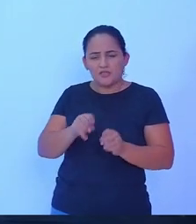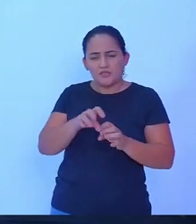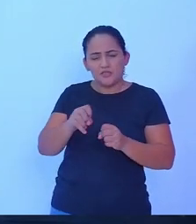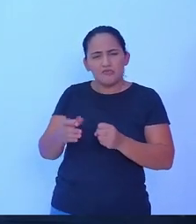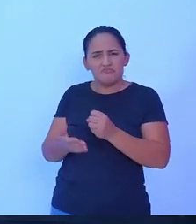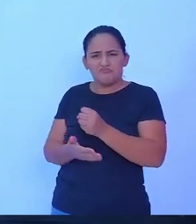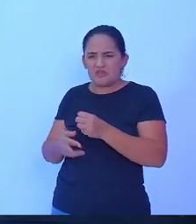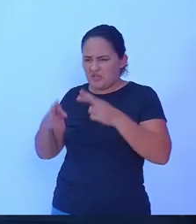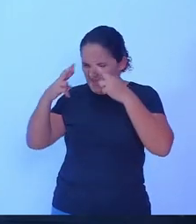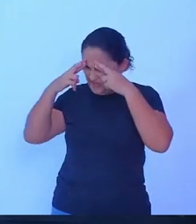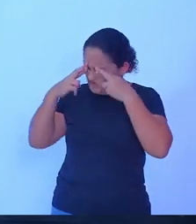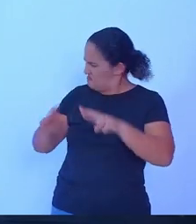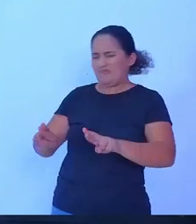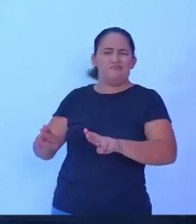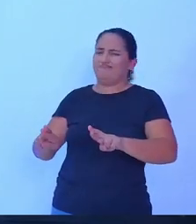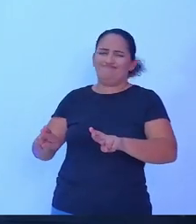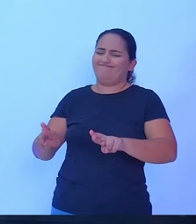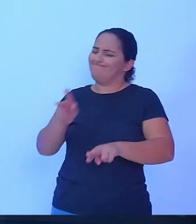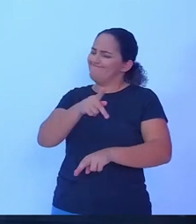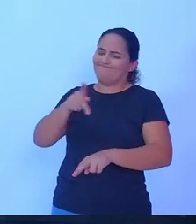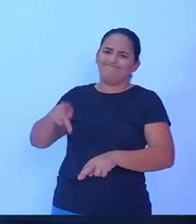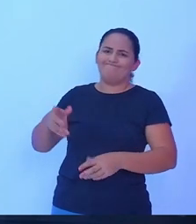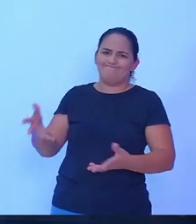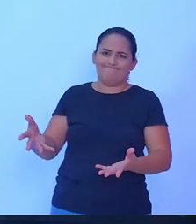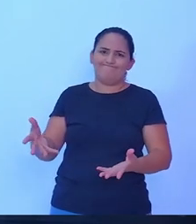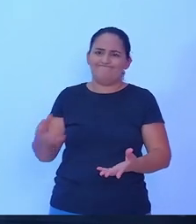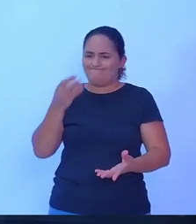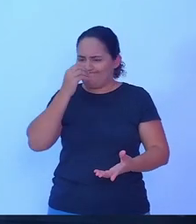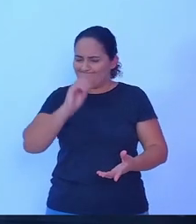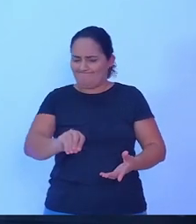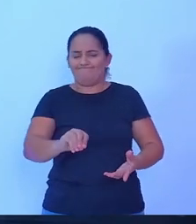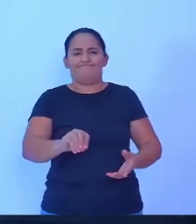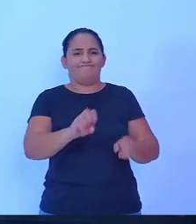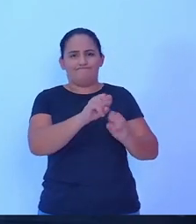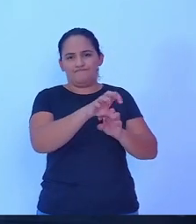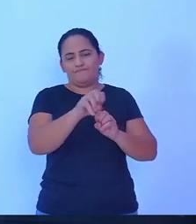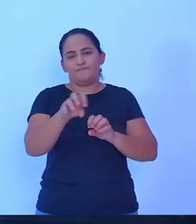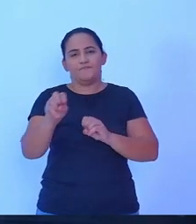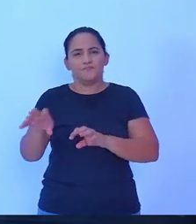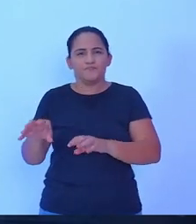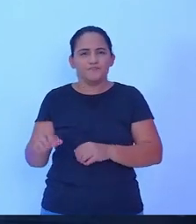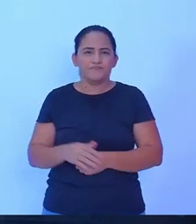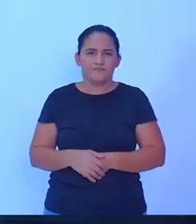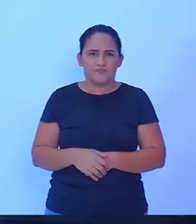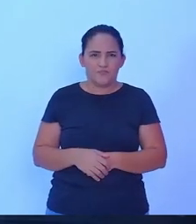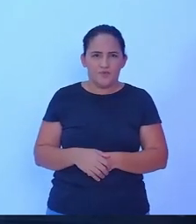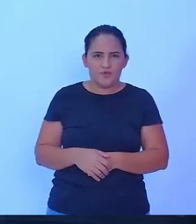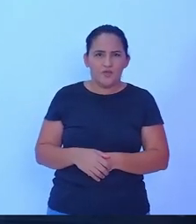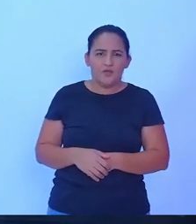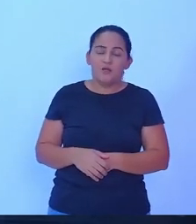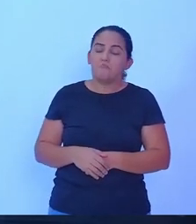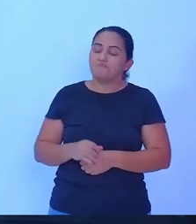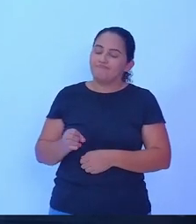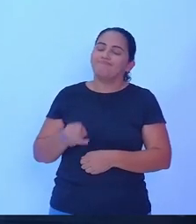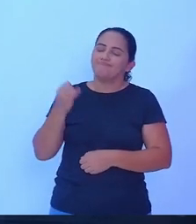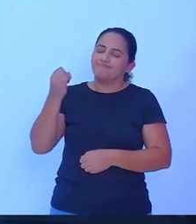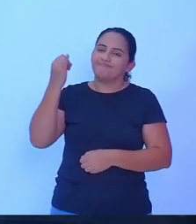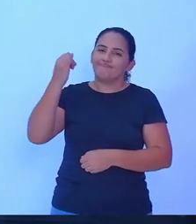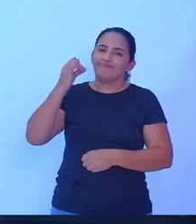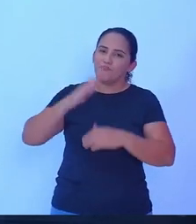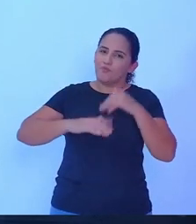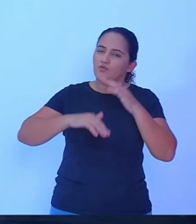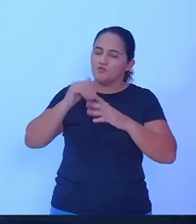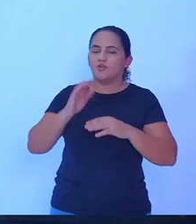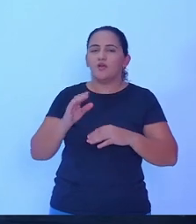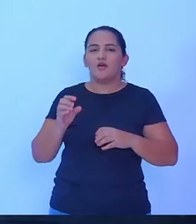respeito, e tiveram um descaso com a nossa educação, principalmente através dos nossos educadores. Então, eu,